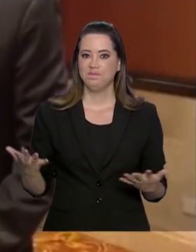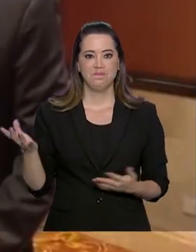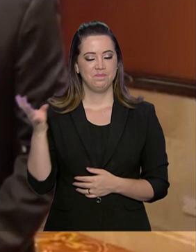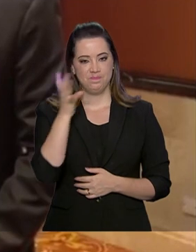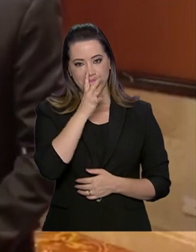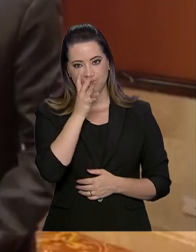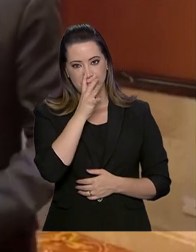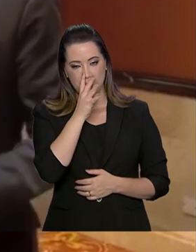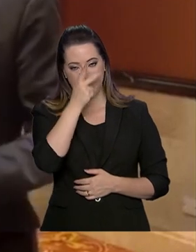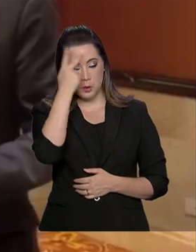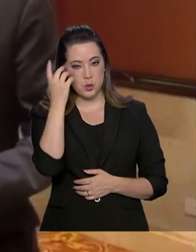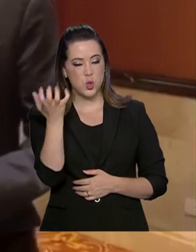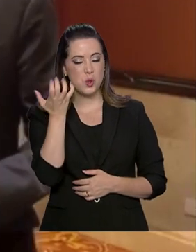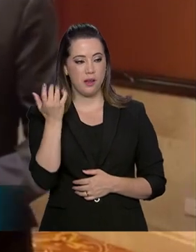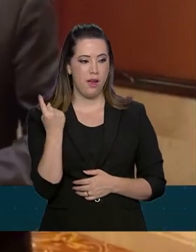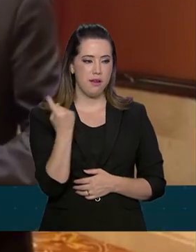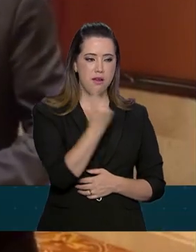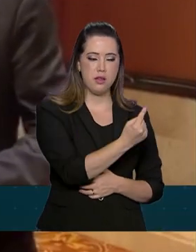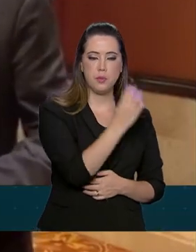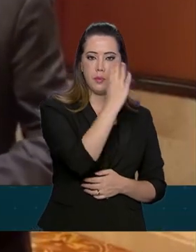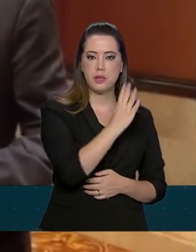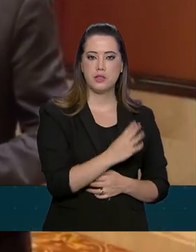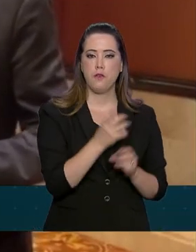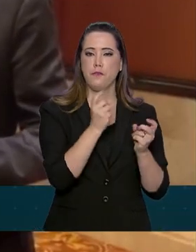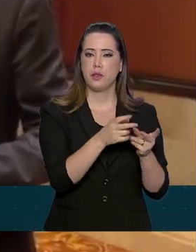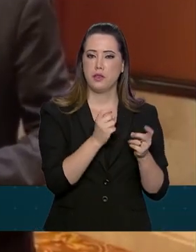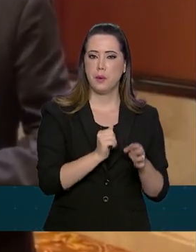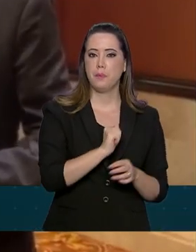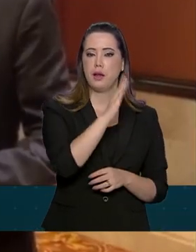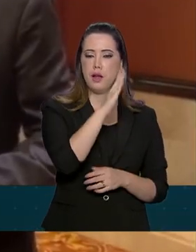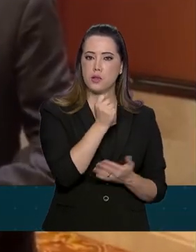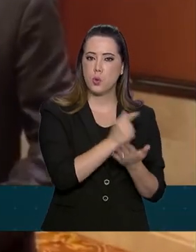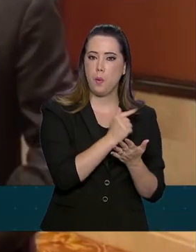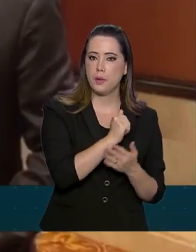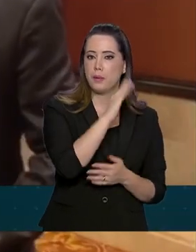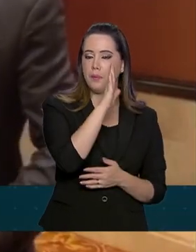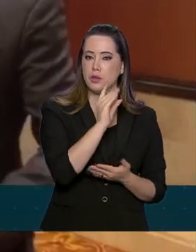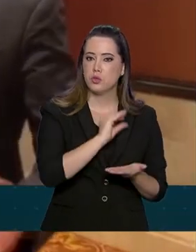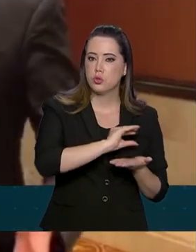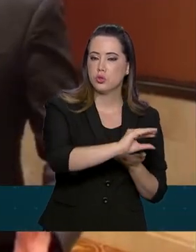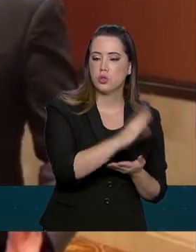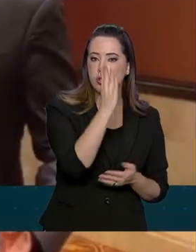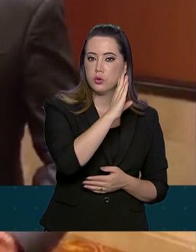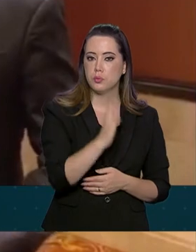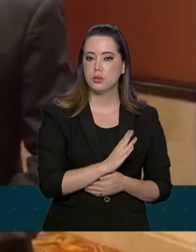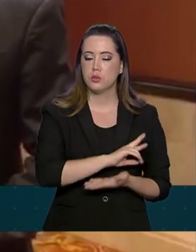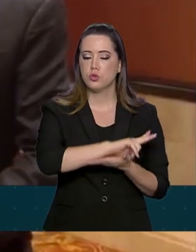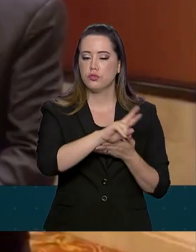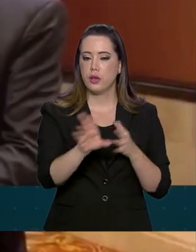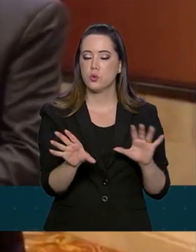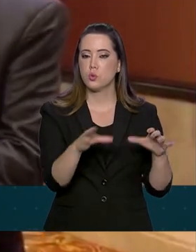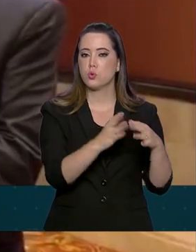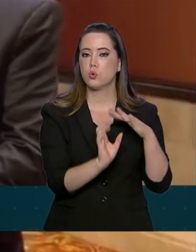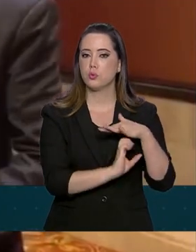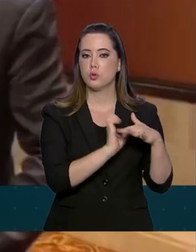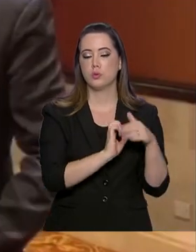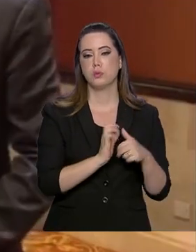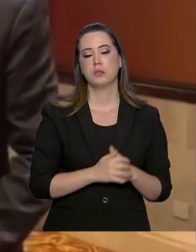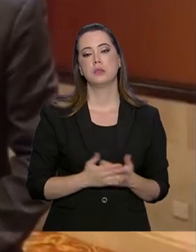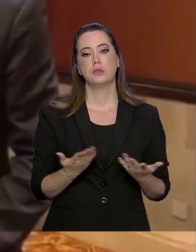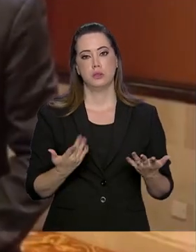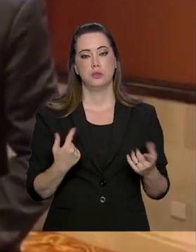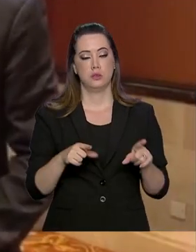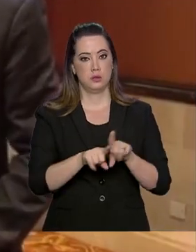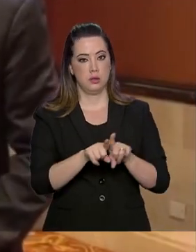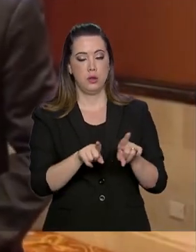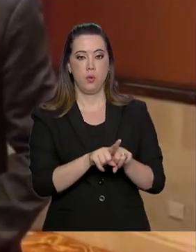interesse no Brasil. Interesse em comprar mais, em vender mais, em investir no Brasil e as maiores companhias. Agora há pouco o presidente